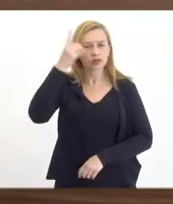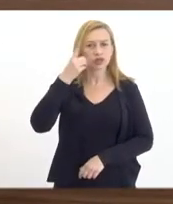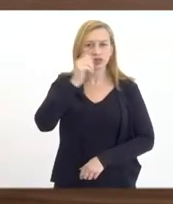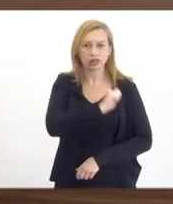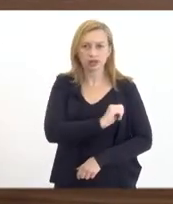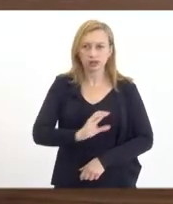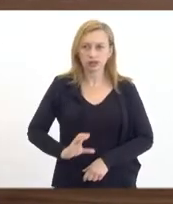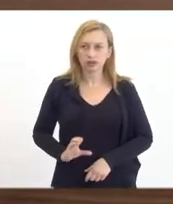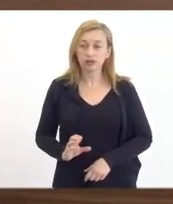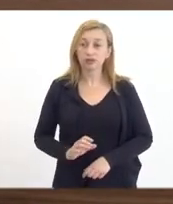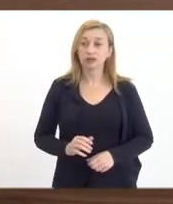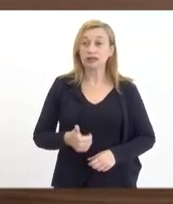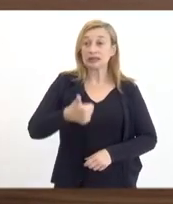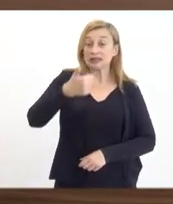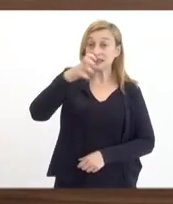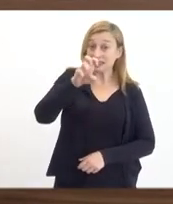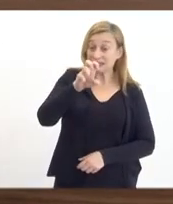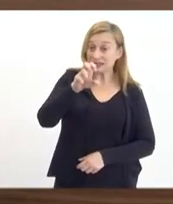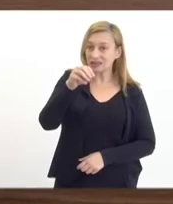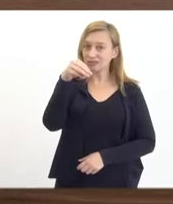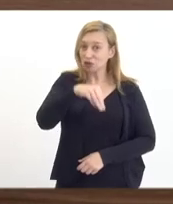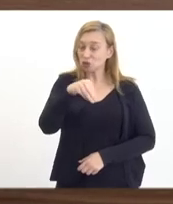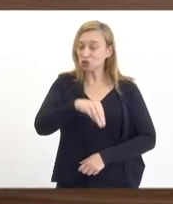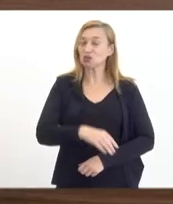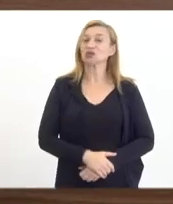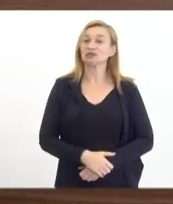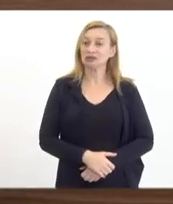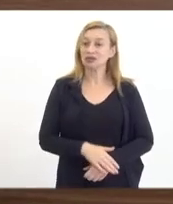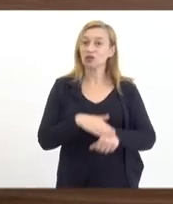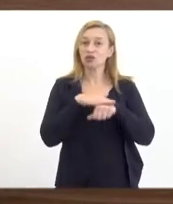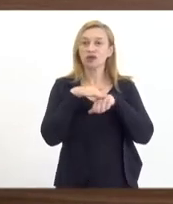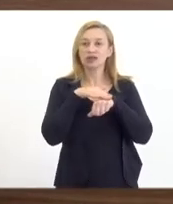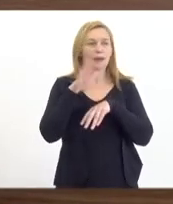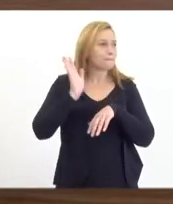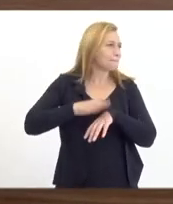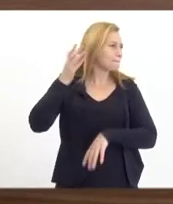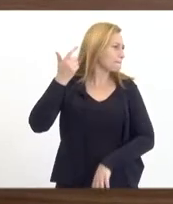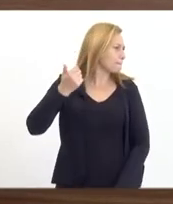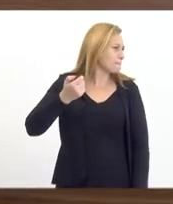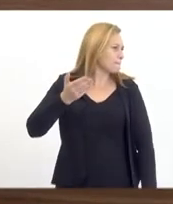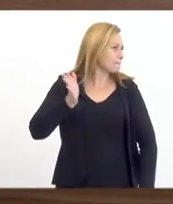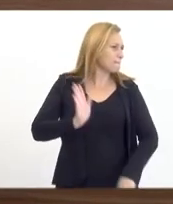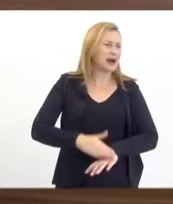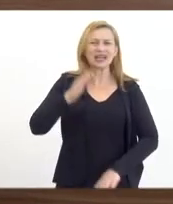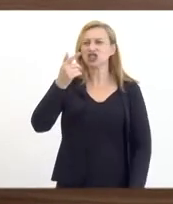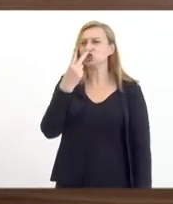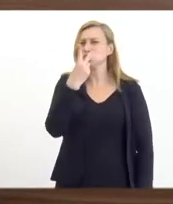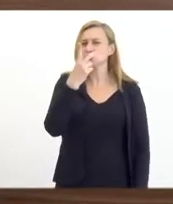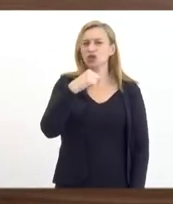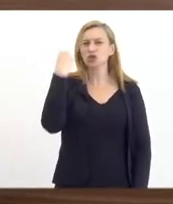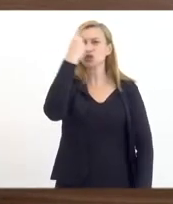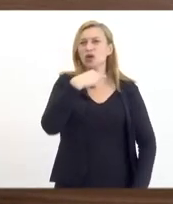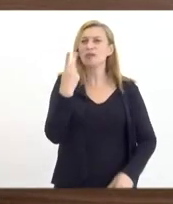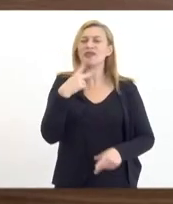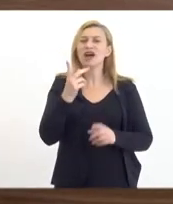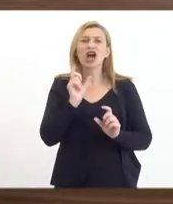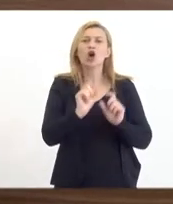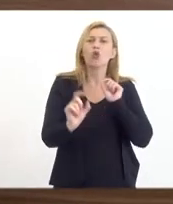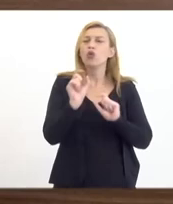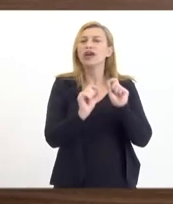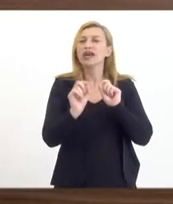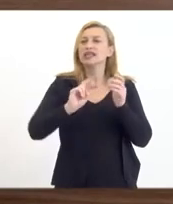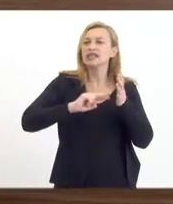Siciliano, que deveria ser de 15 minutos. Nós conversamos por mais de duas horas e meia para falar do que significa